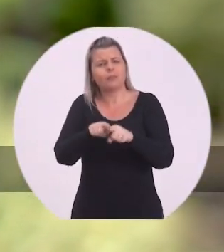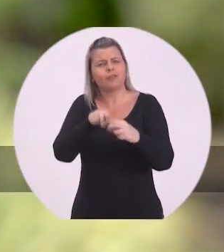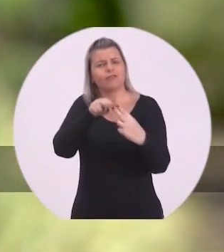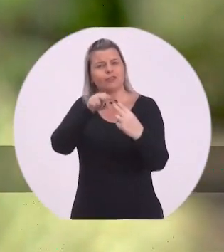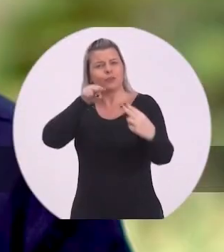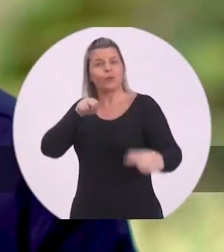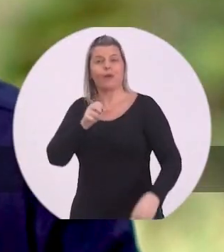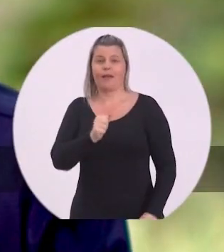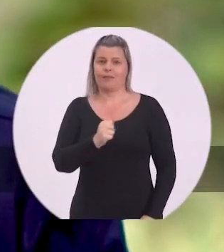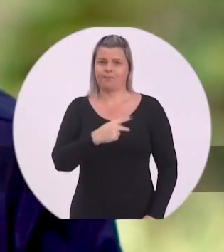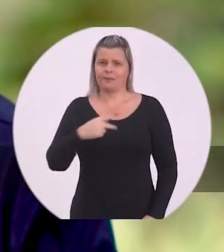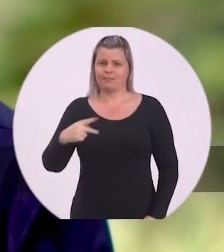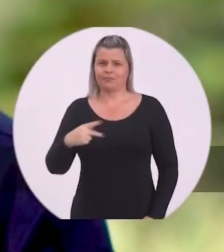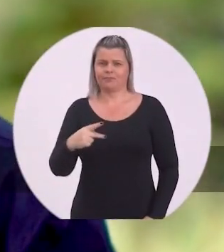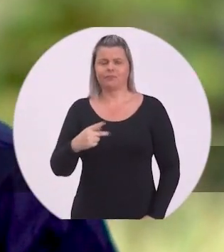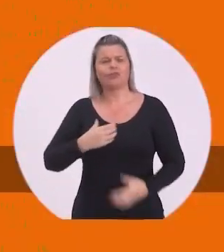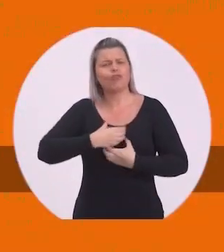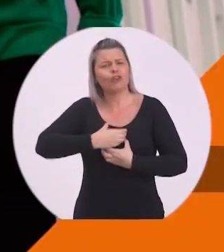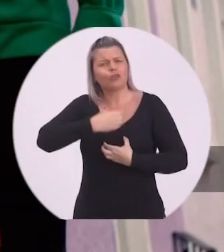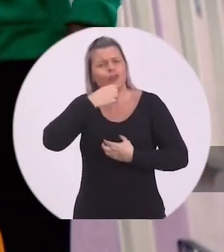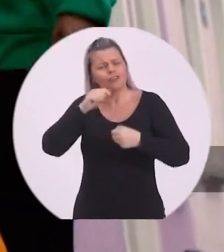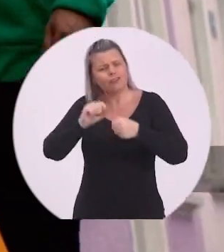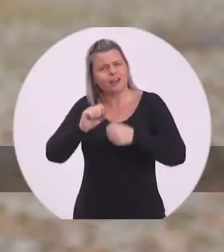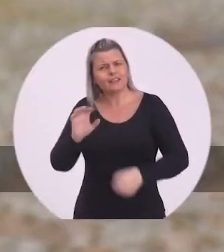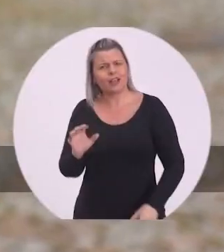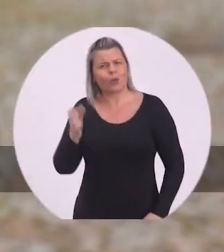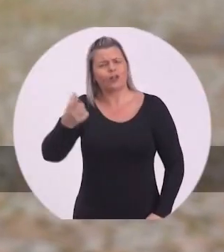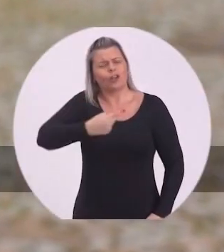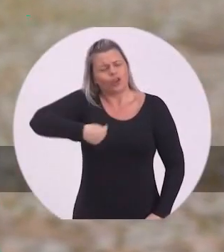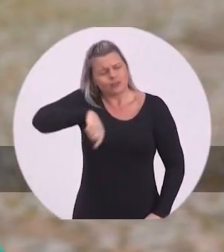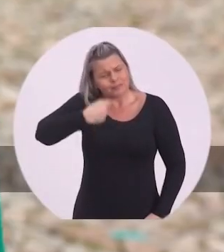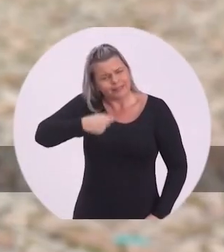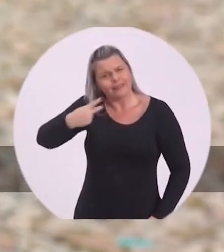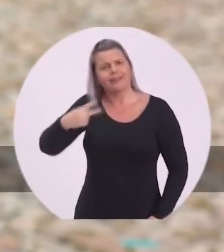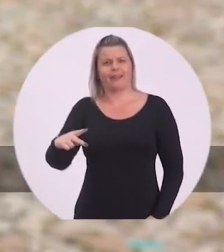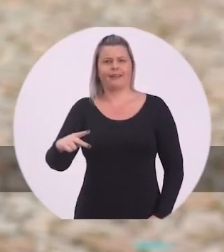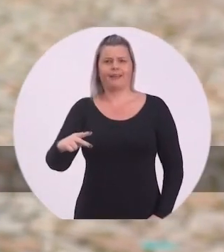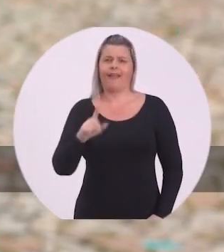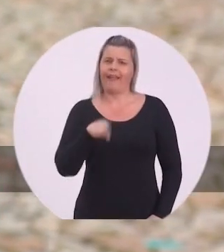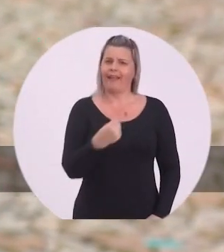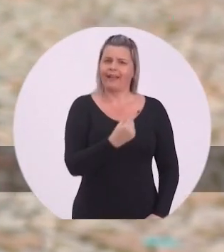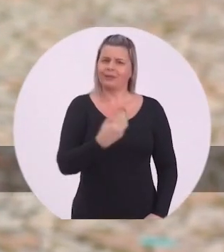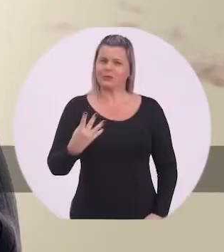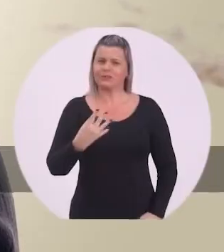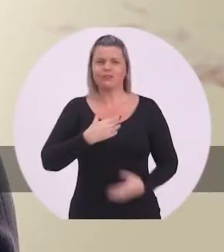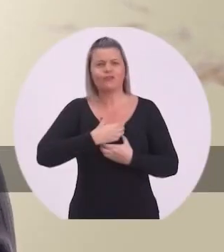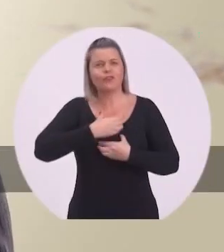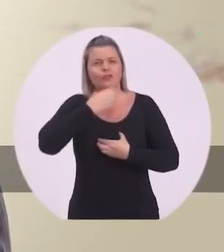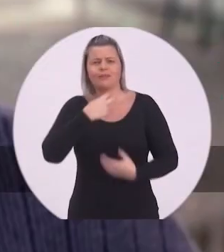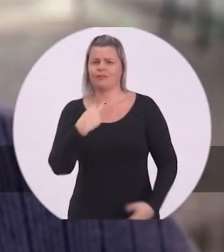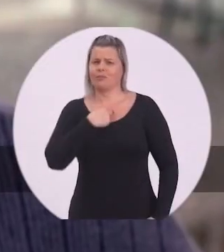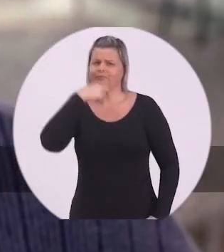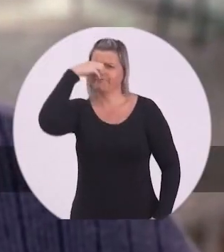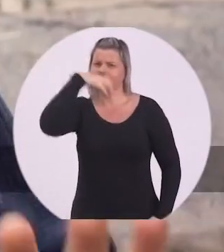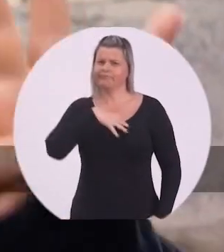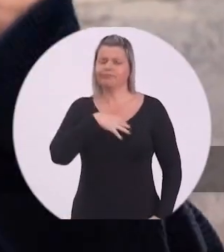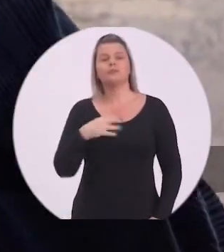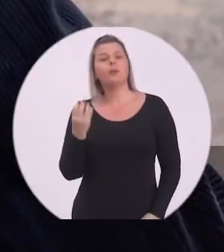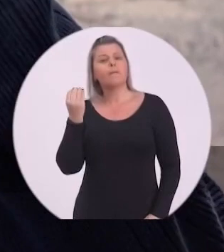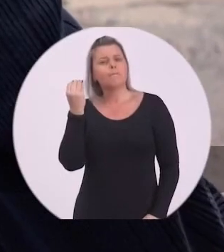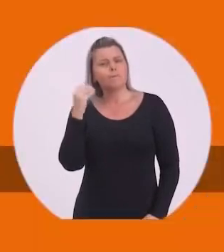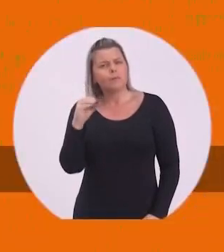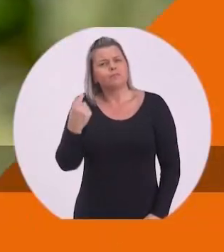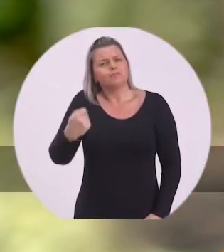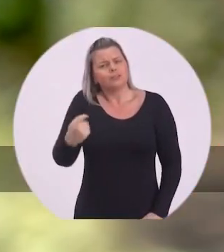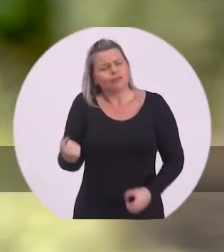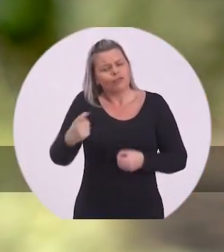ser feitas online por aplicativo. Fortunati faz acontecer. A gente precisa dele. É 14 Fortunati, não dá